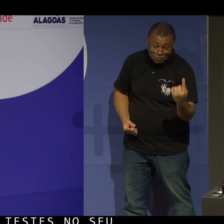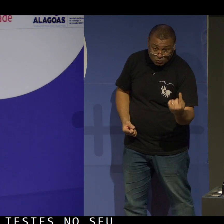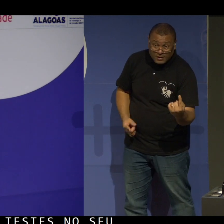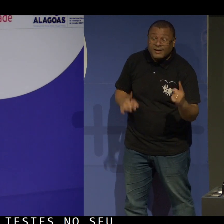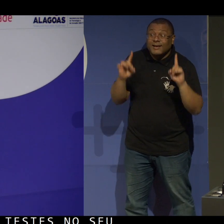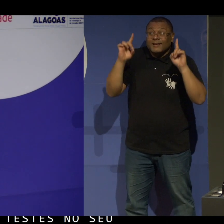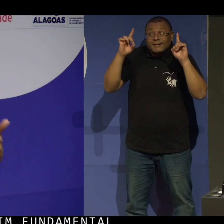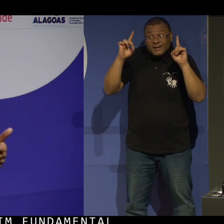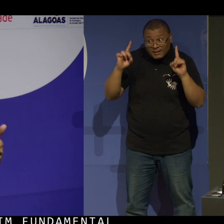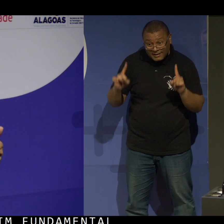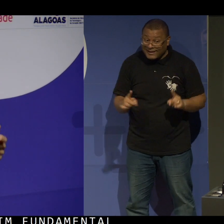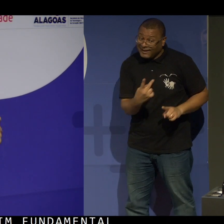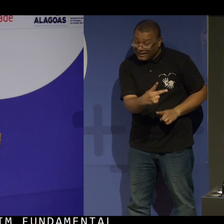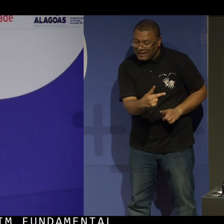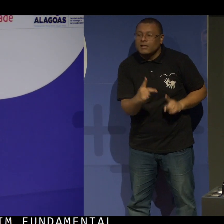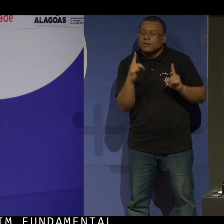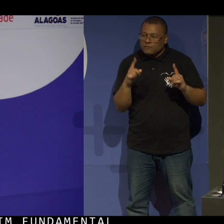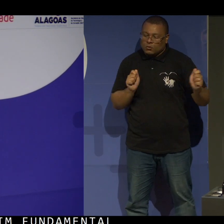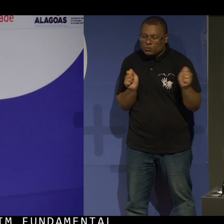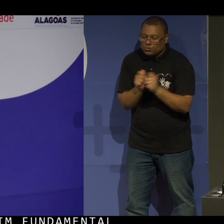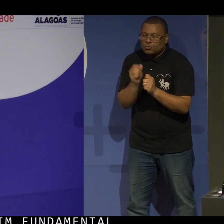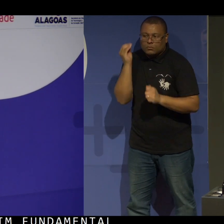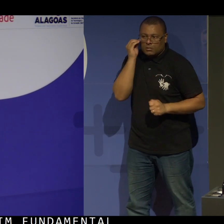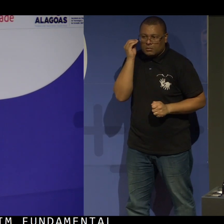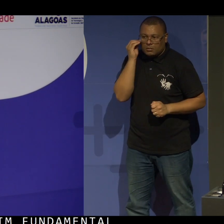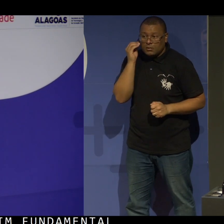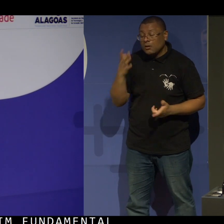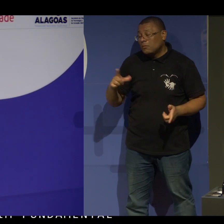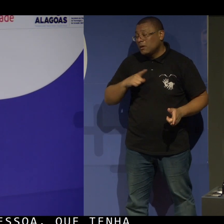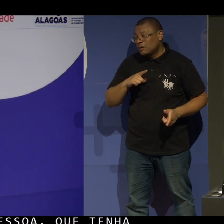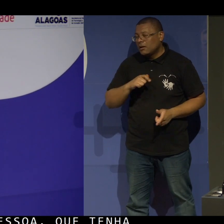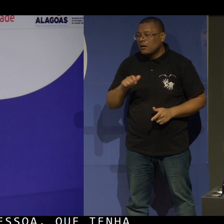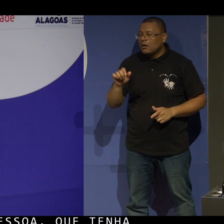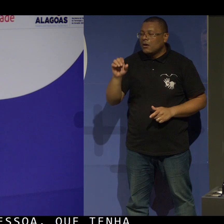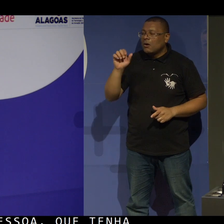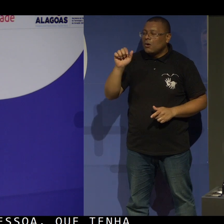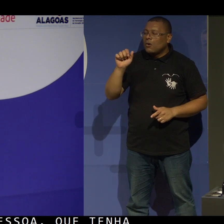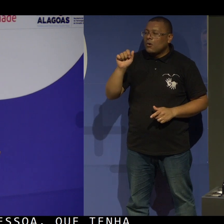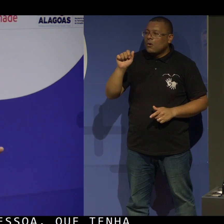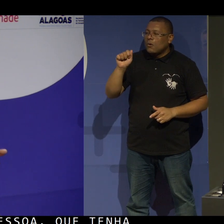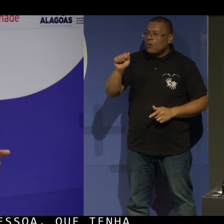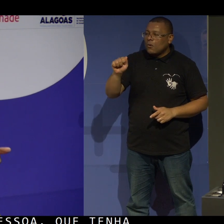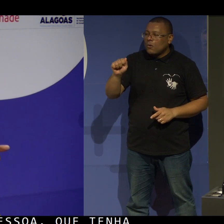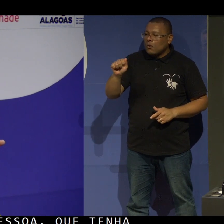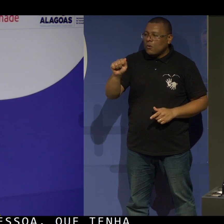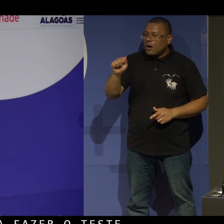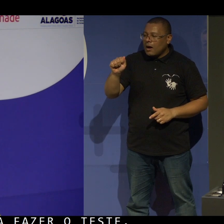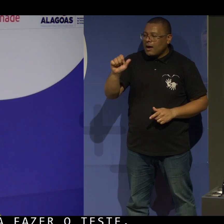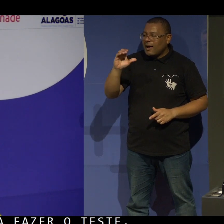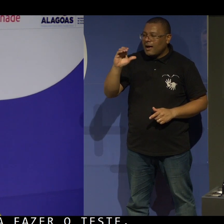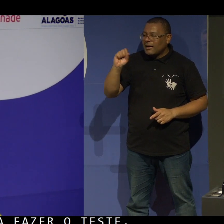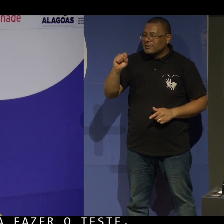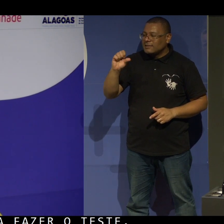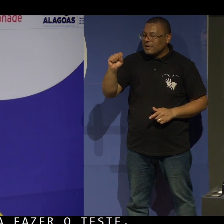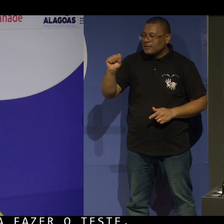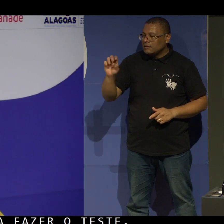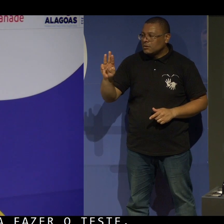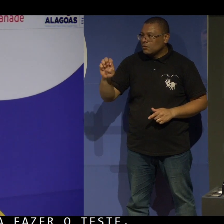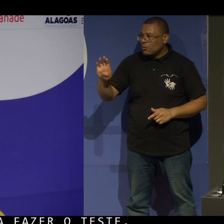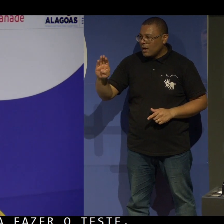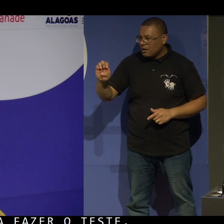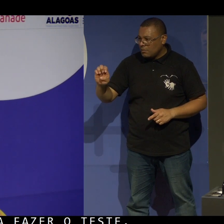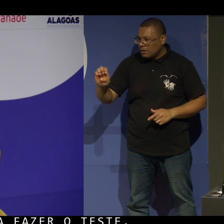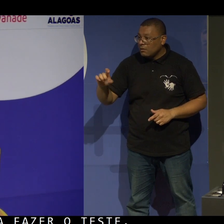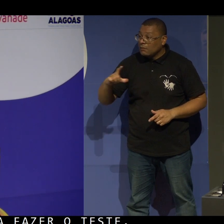deficiência para fazer o teste, mas também tem o Asis Web, que é da Prefeitura de São Paulo, que é um validador automático, inclusive o Cid